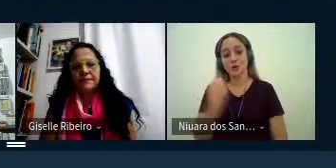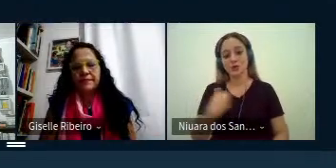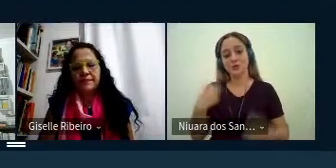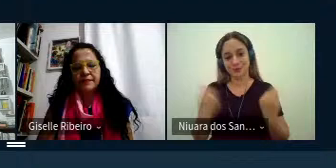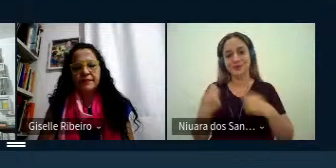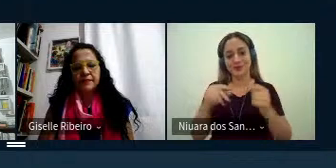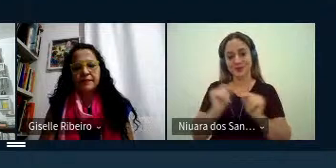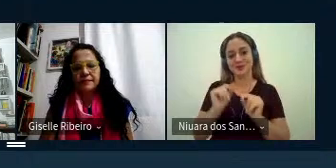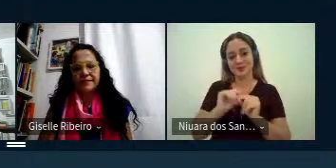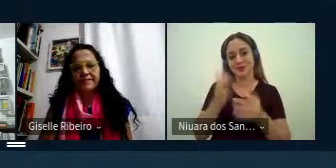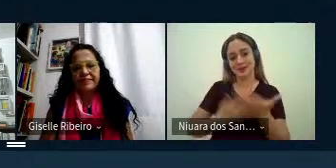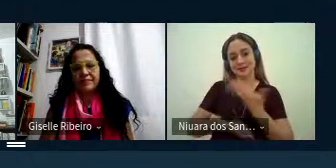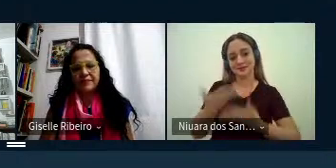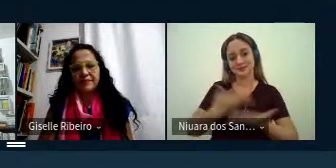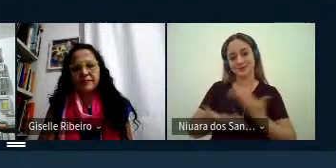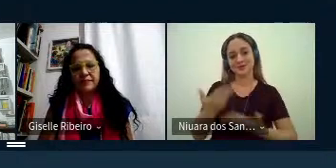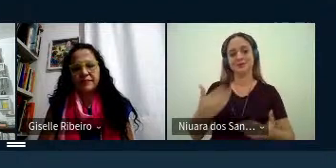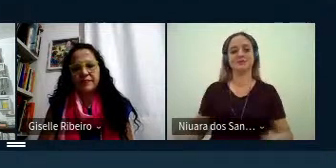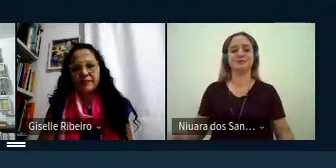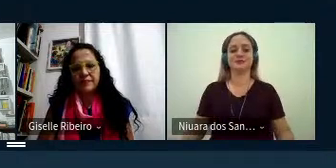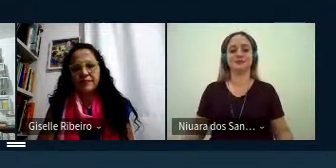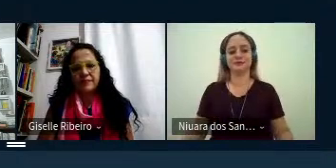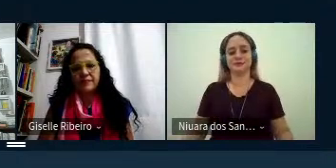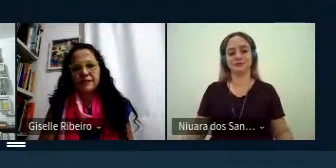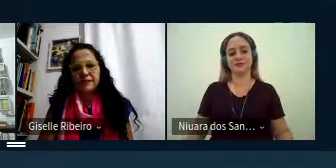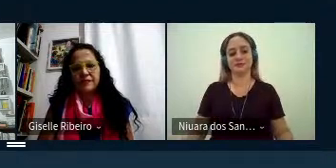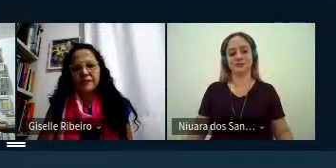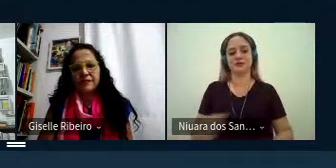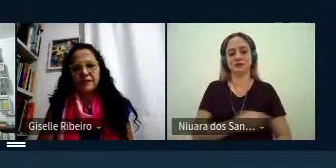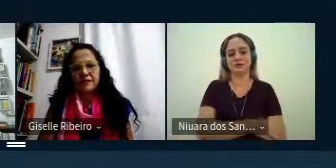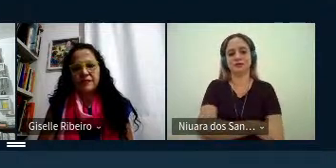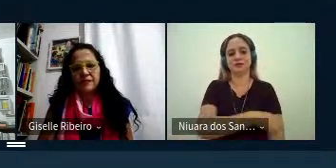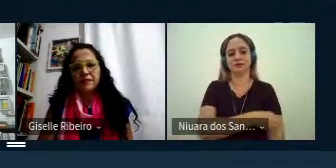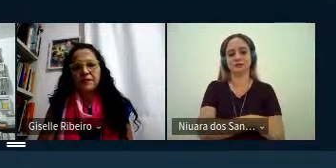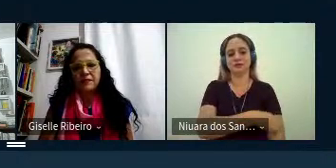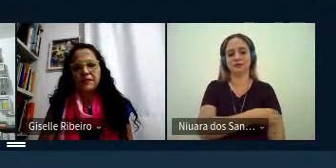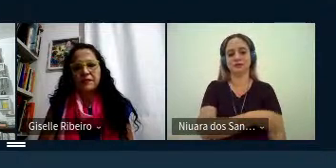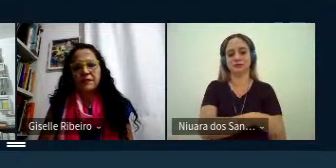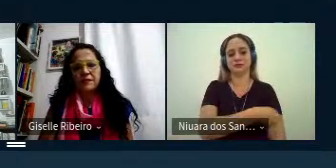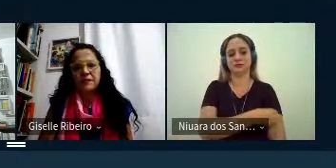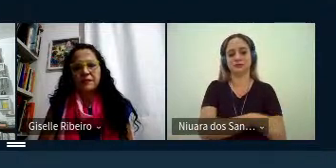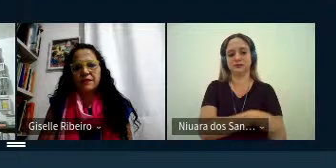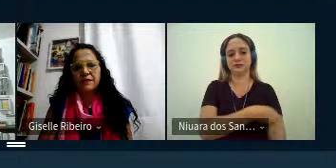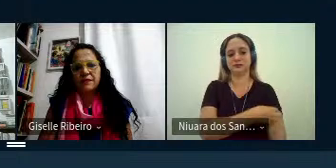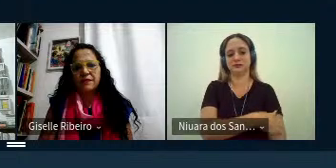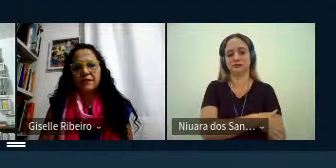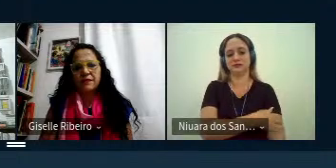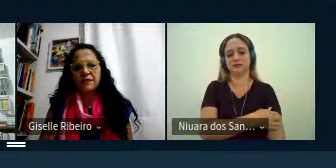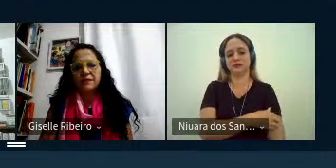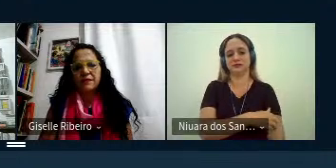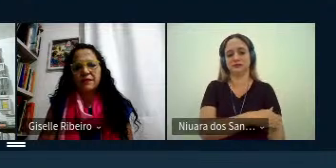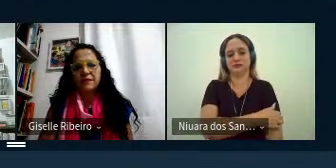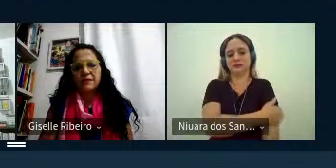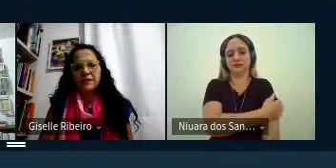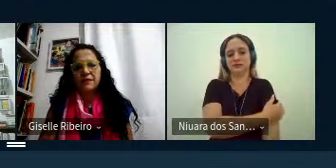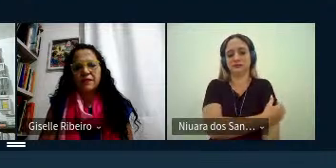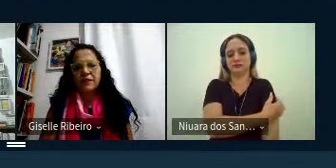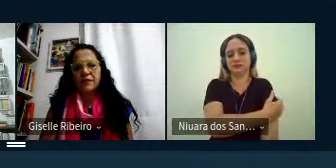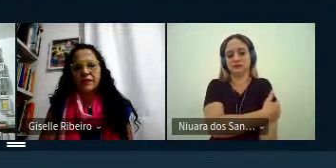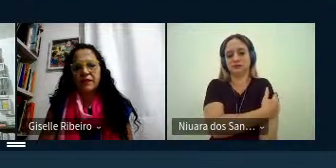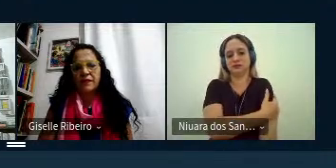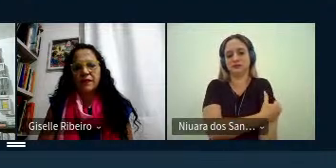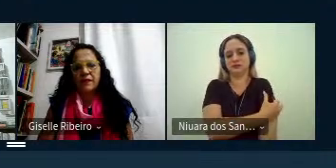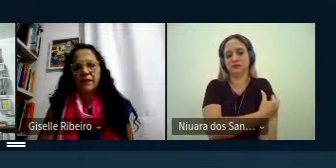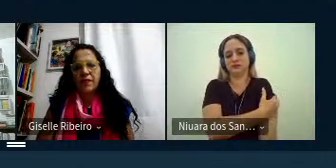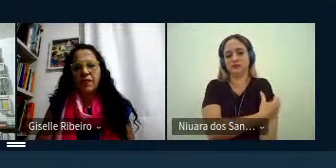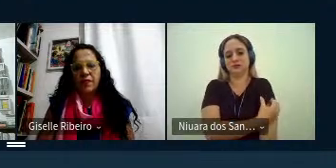fazer essa troca né então o Jacqueline né a Jacqueline a nossa jornada eu